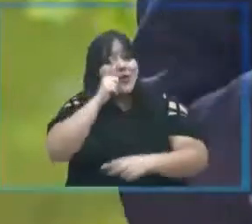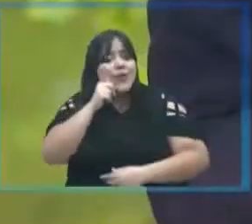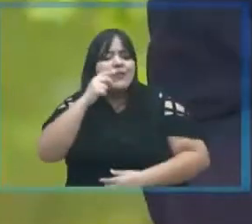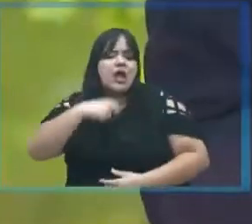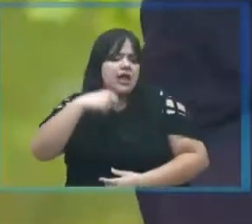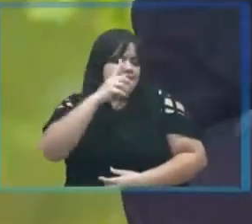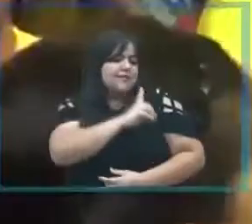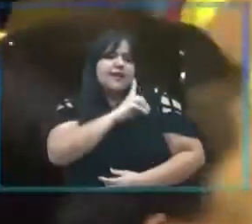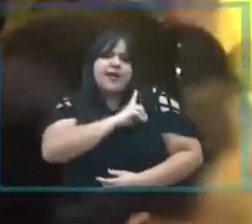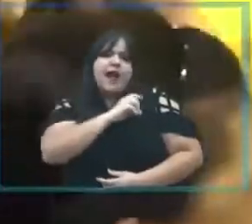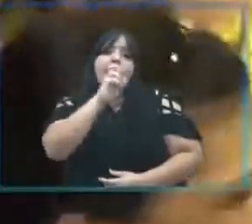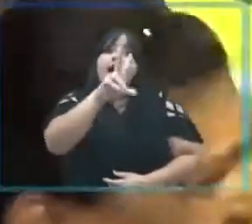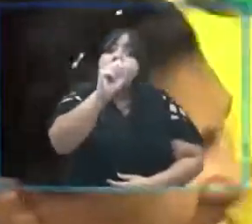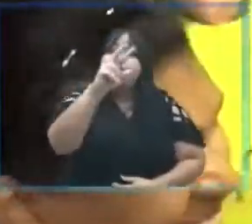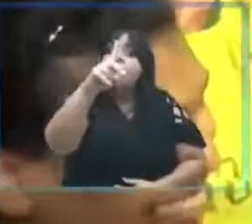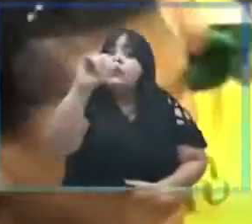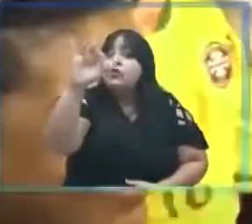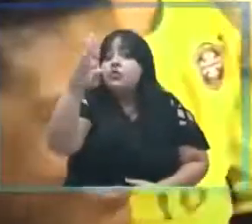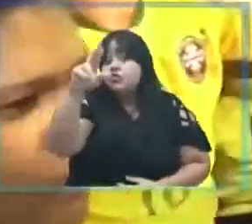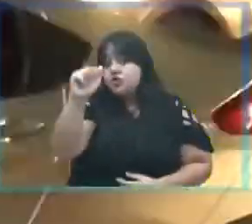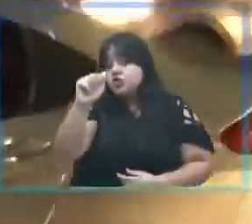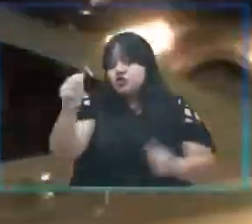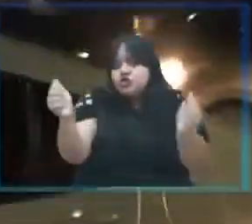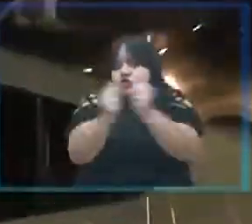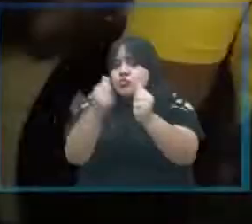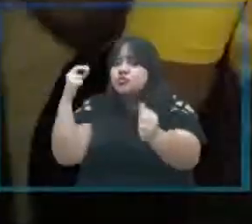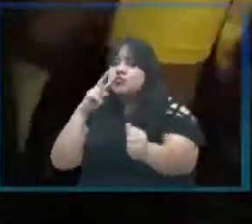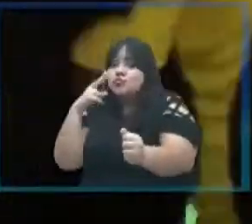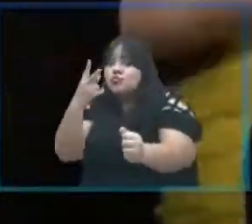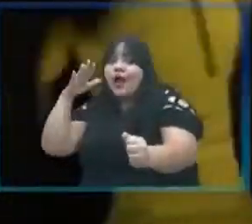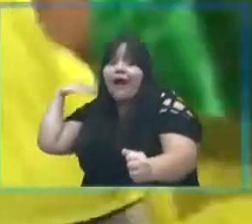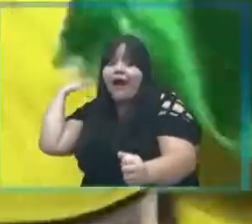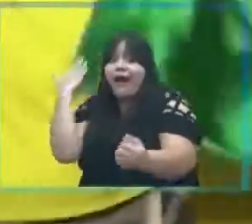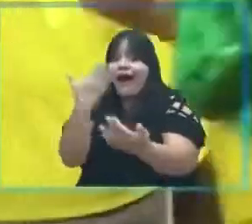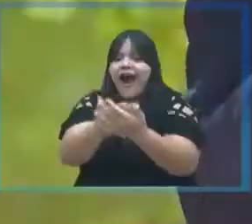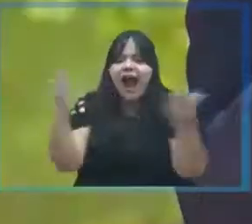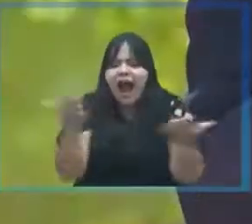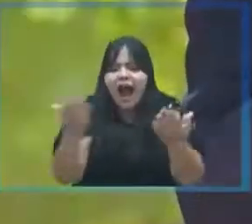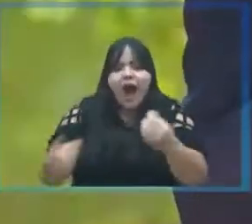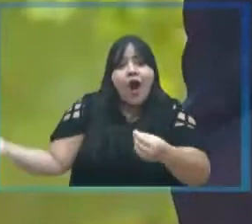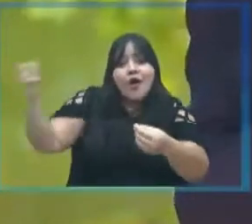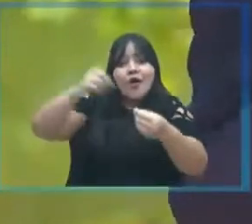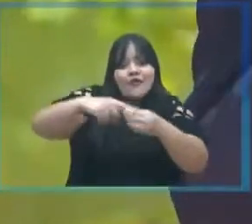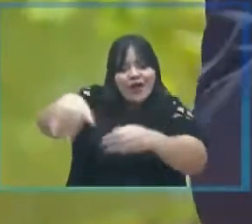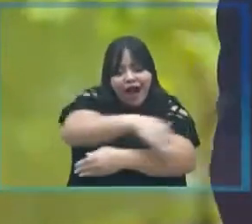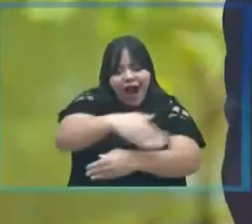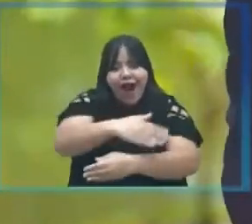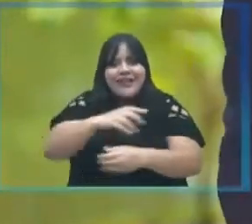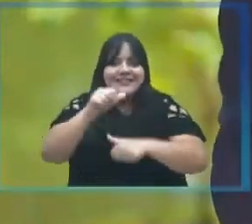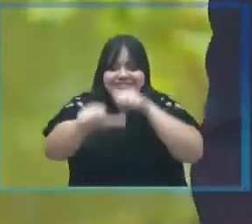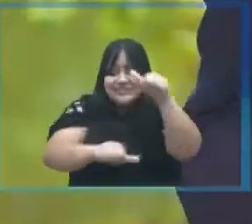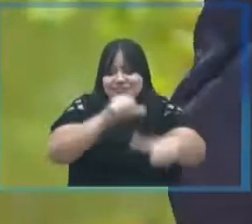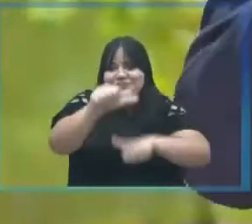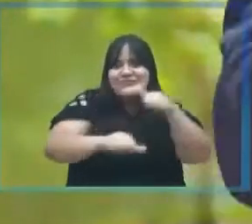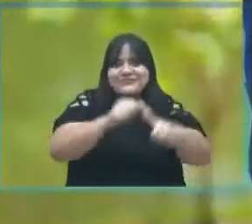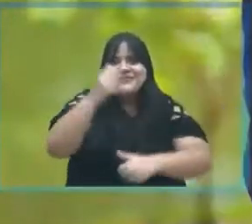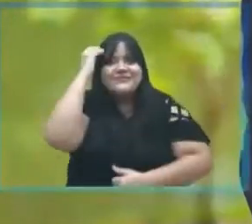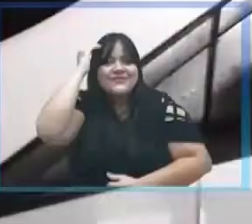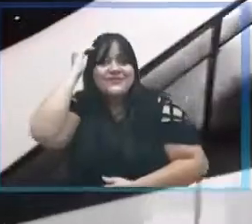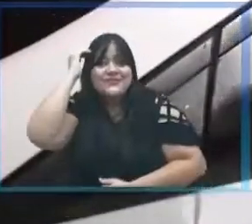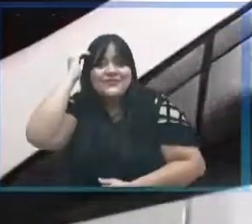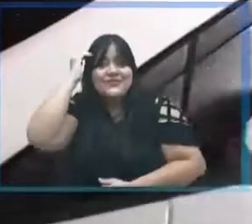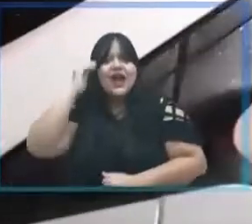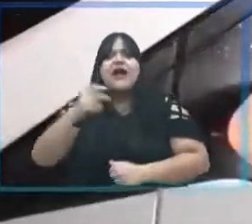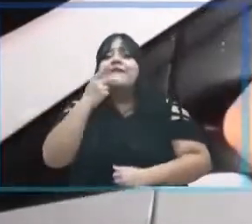Sou o delegado Waldir e há dois anos estivemos juntos na campanha que mudou o Brasil. Agora vamos voltar às ruas e trazer essa mudança para